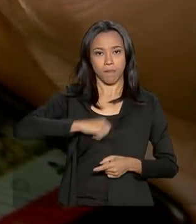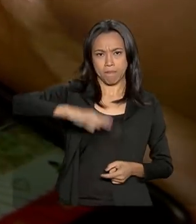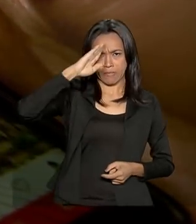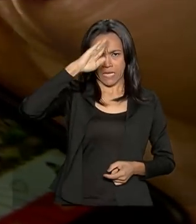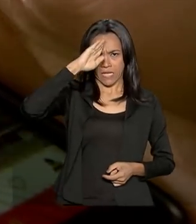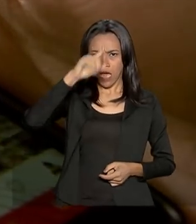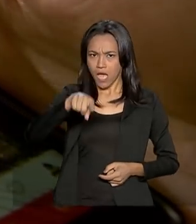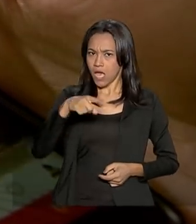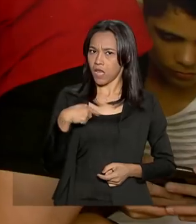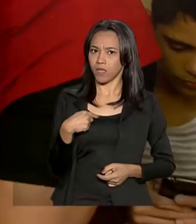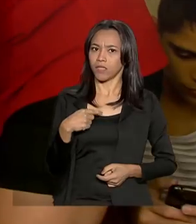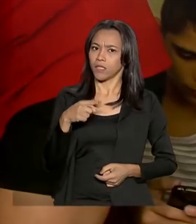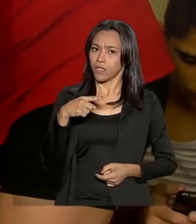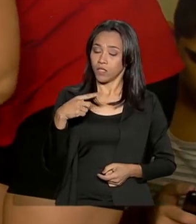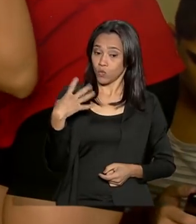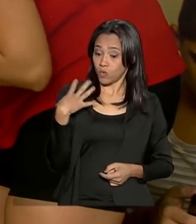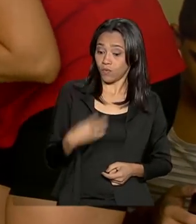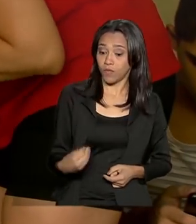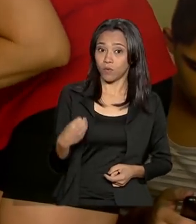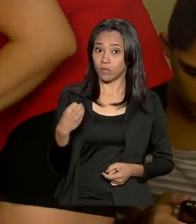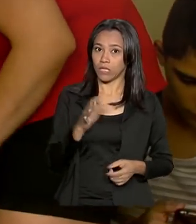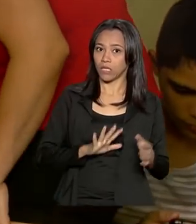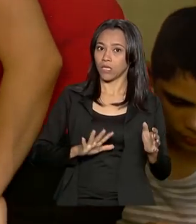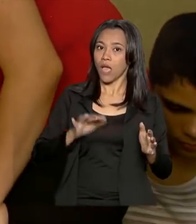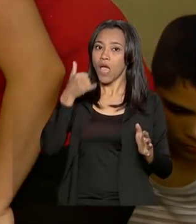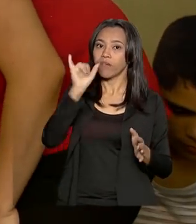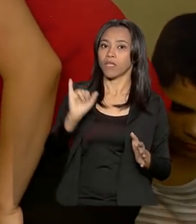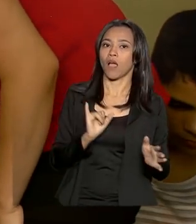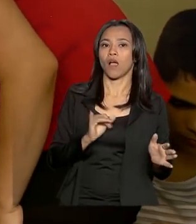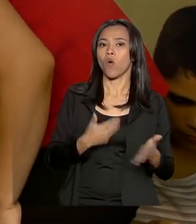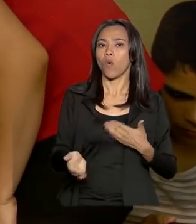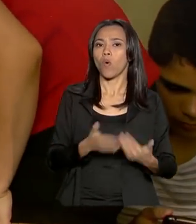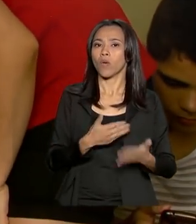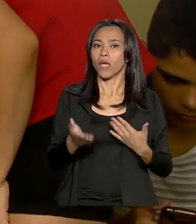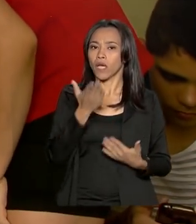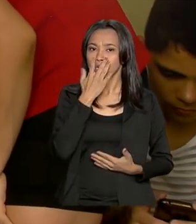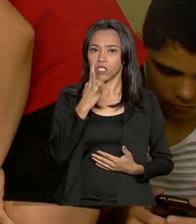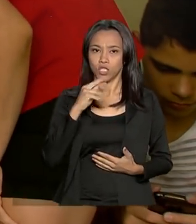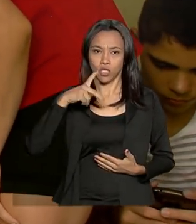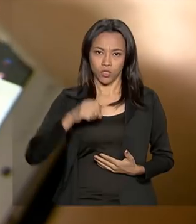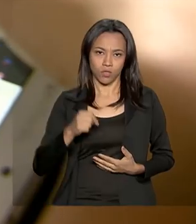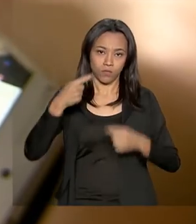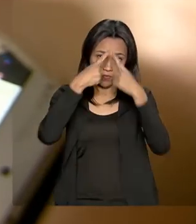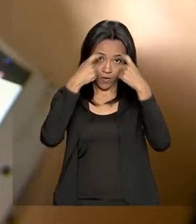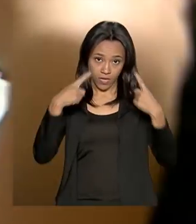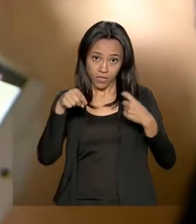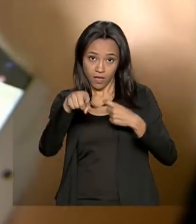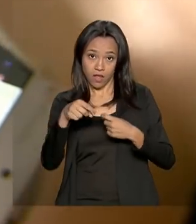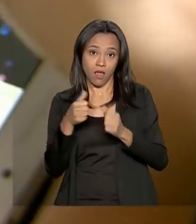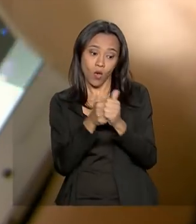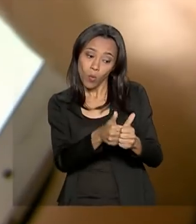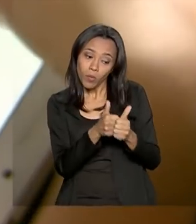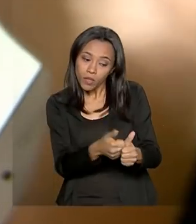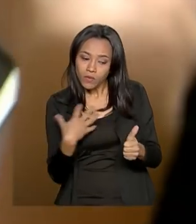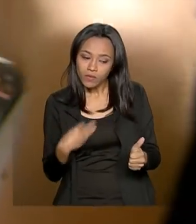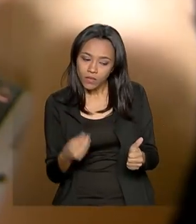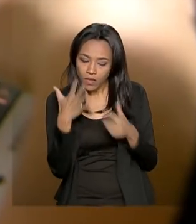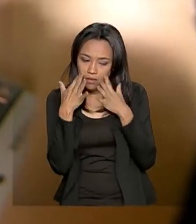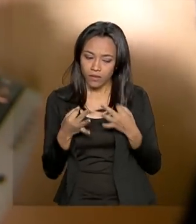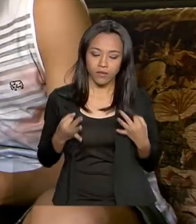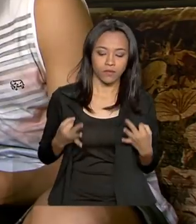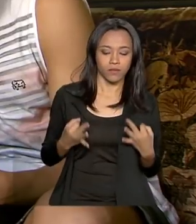Para evitar que os filhos estejam expostos a qualquer tipo de violência, ela acompanha o dia a dia dos garotos. E fica atenta,